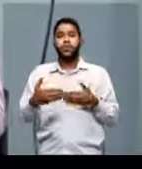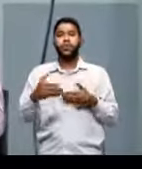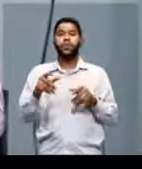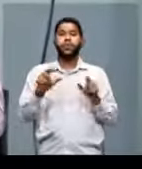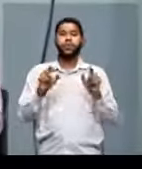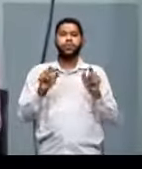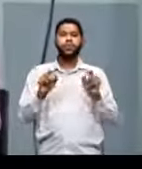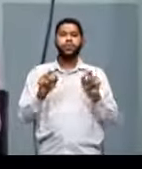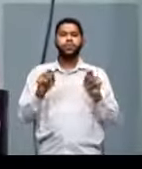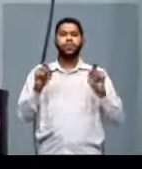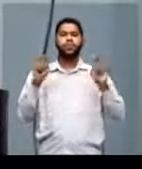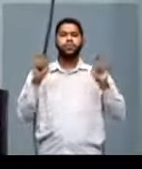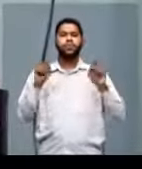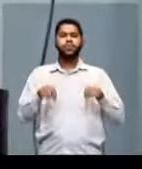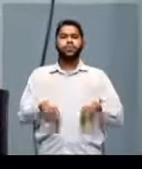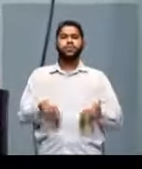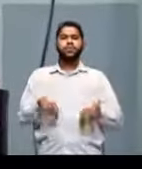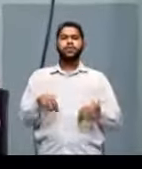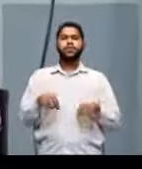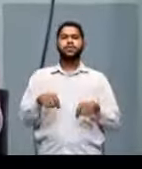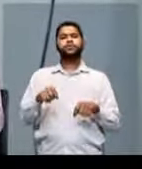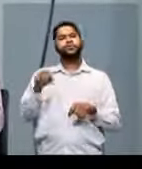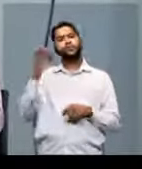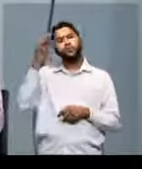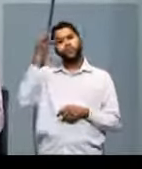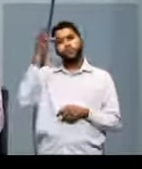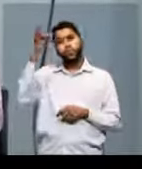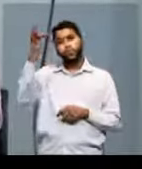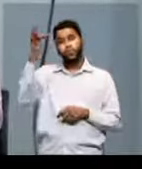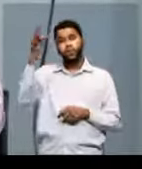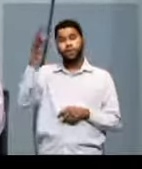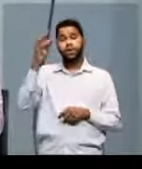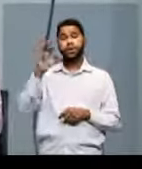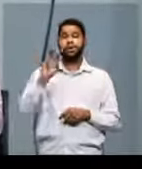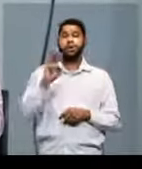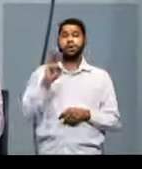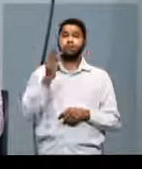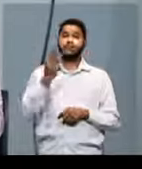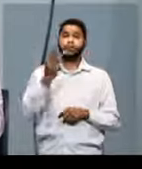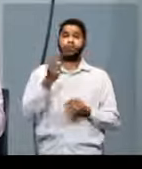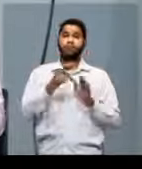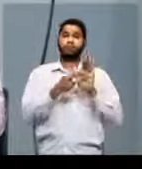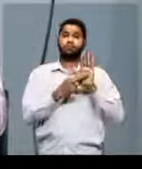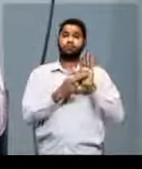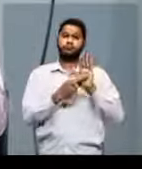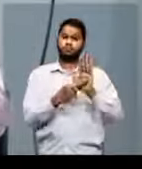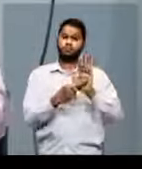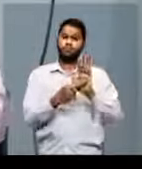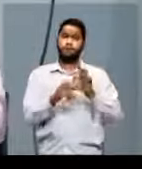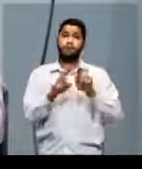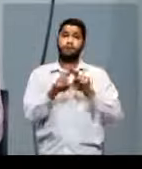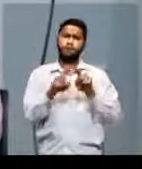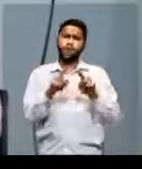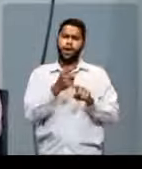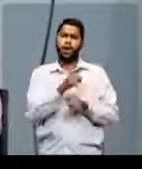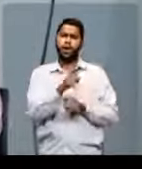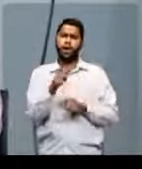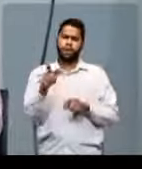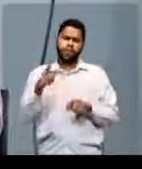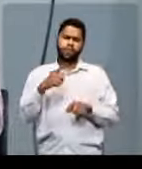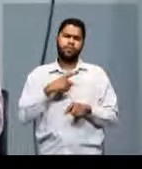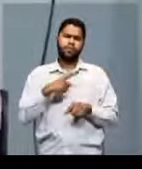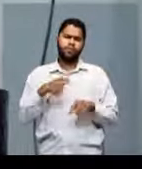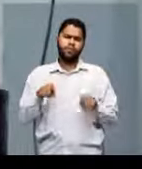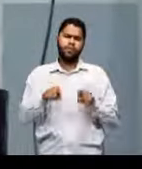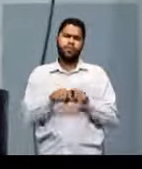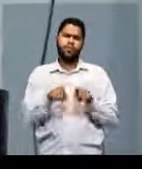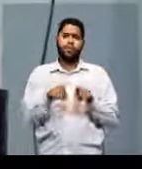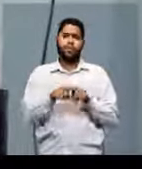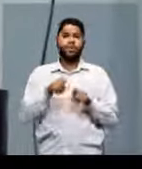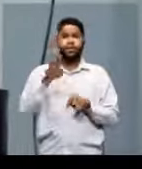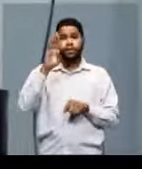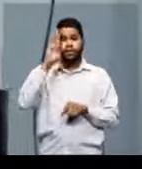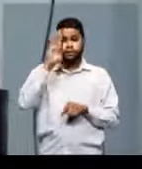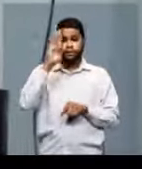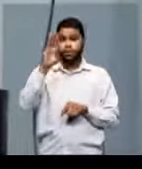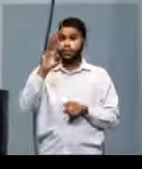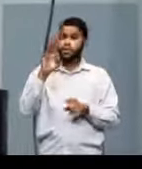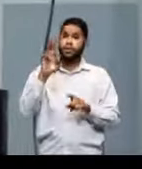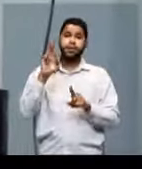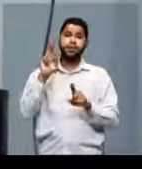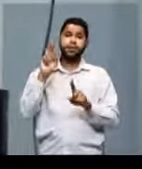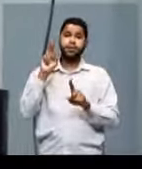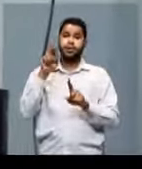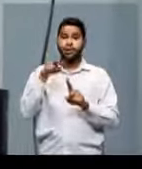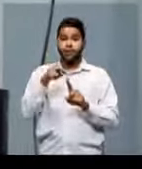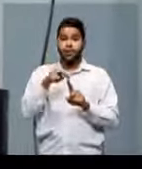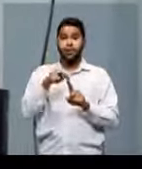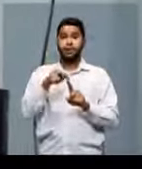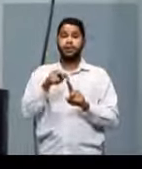pudesse-se fazer filosofia. Há três grandes representantes, mas existem muitos outros. Dos principais representantes